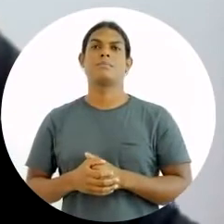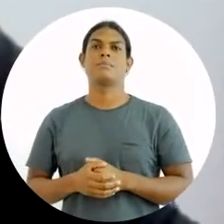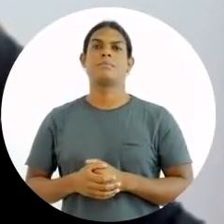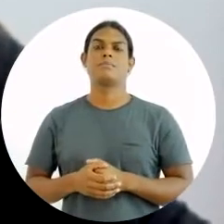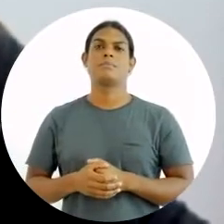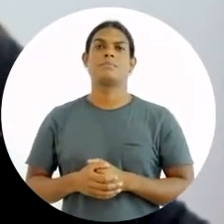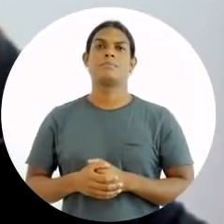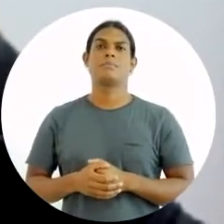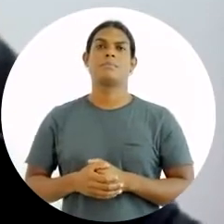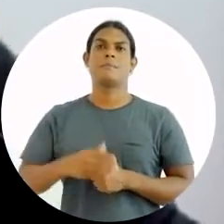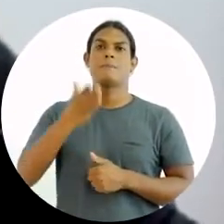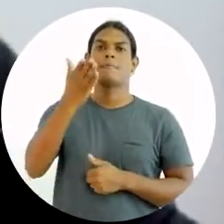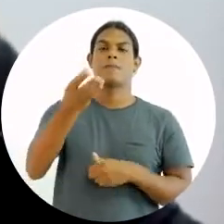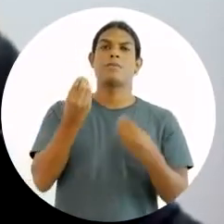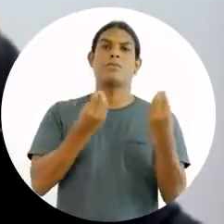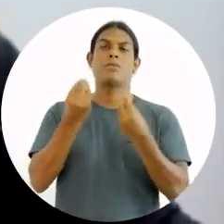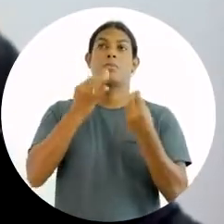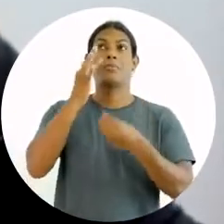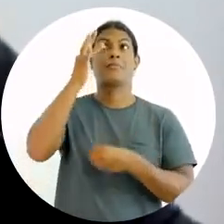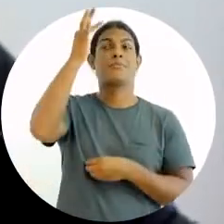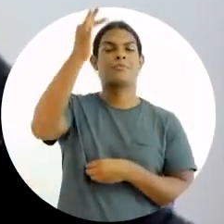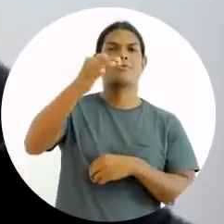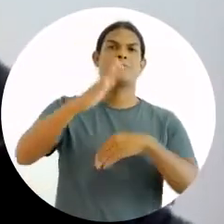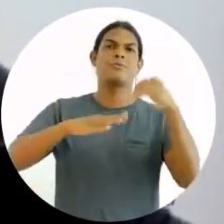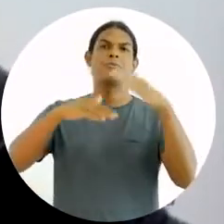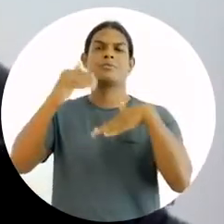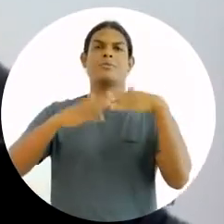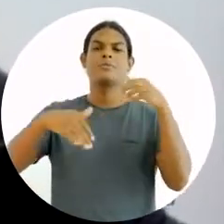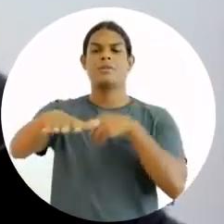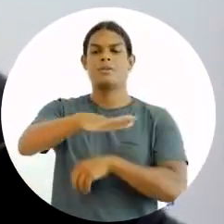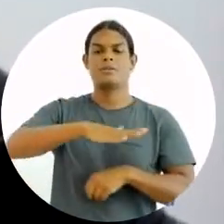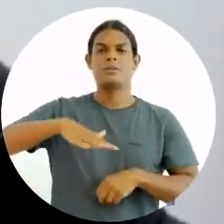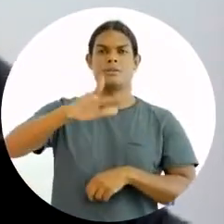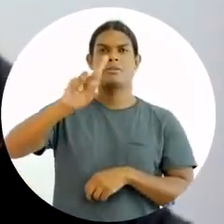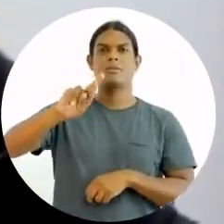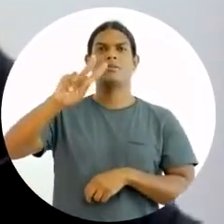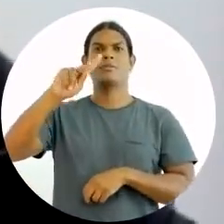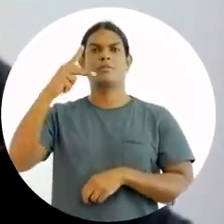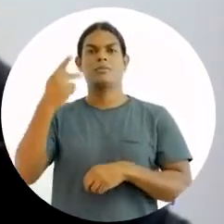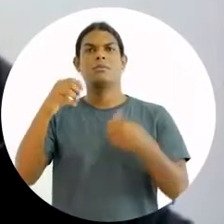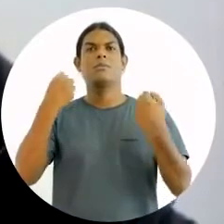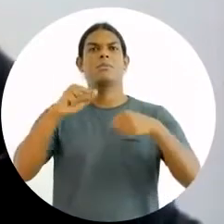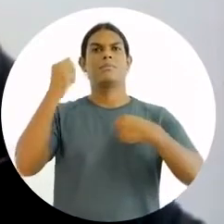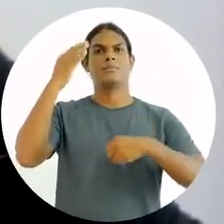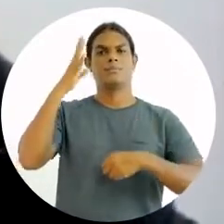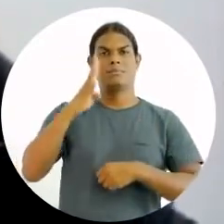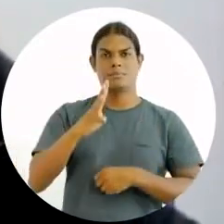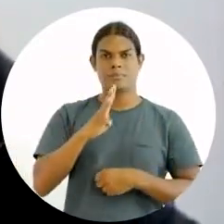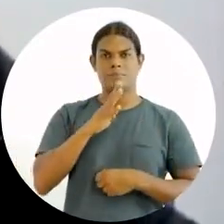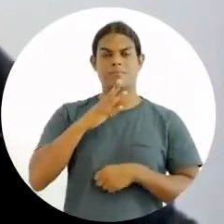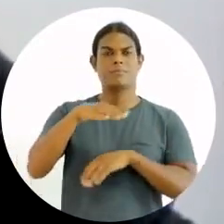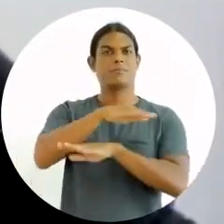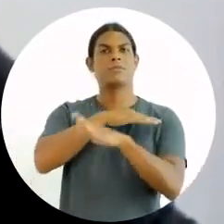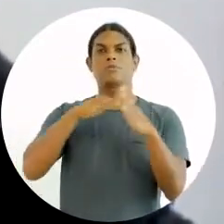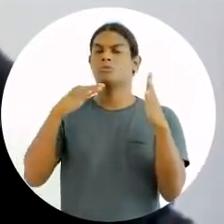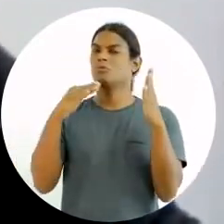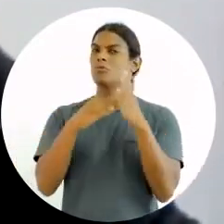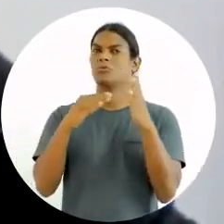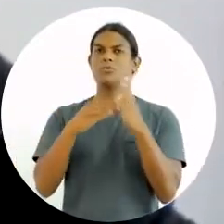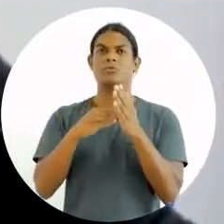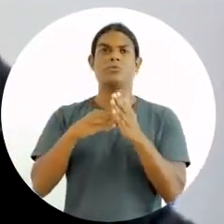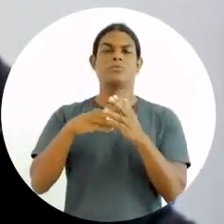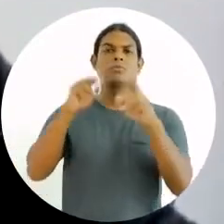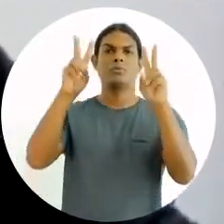importante. Vocês, como futuros profissionais na área de recursos humanos, precisam conhecer todos os